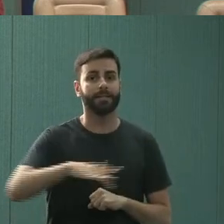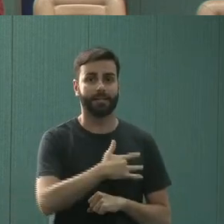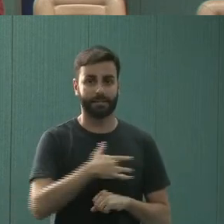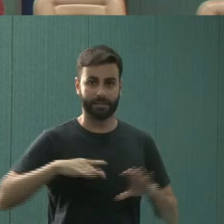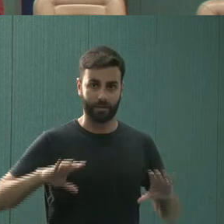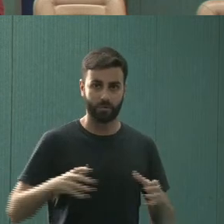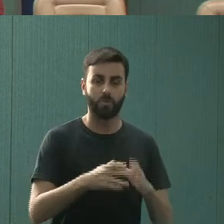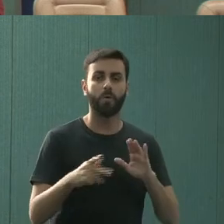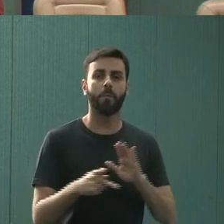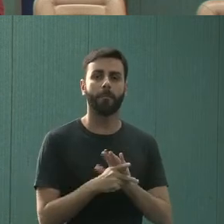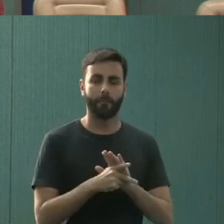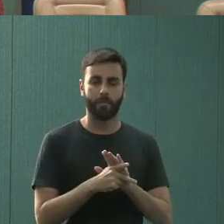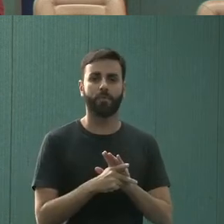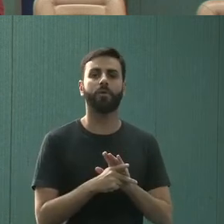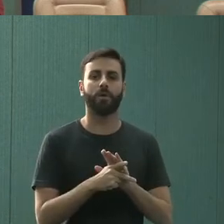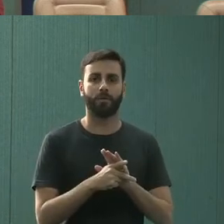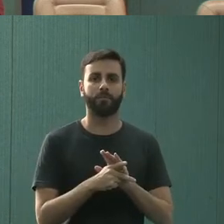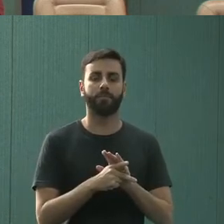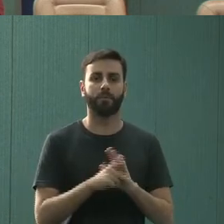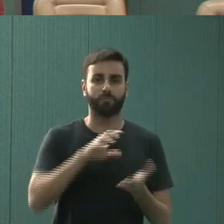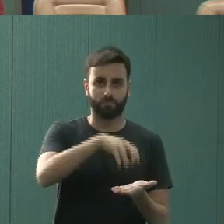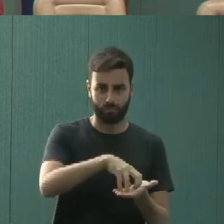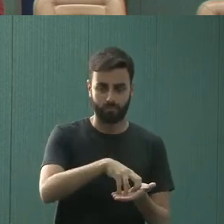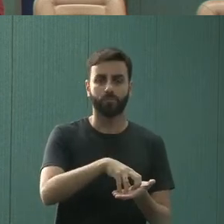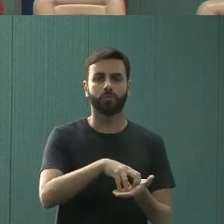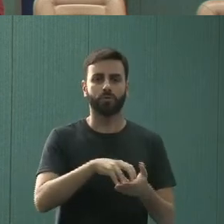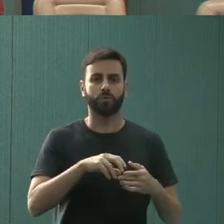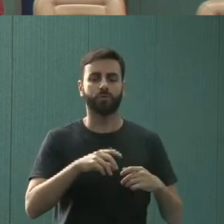Coletiva pelo Instituto de Medicina de Viçosa,